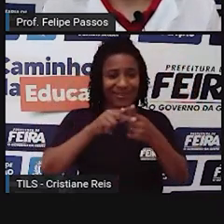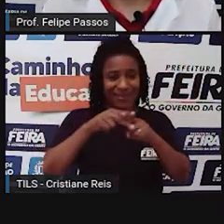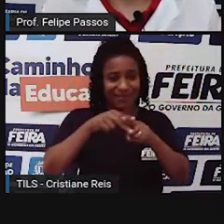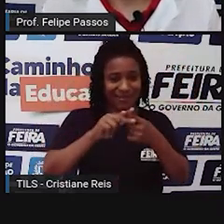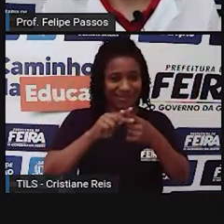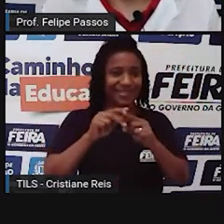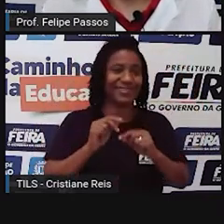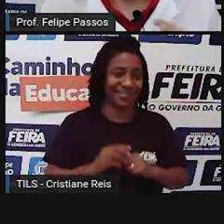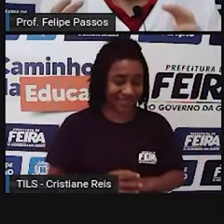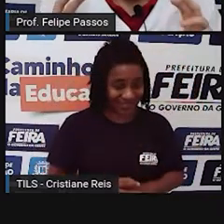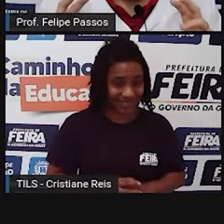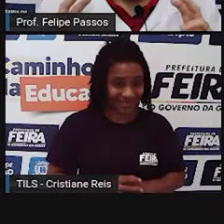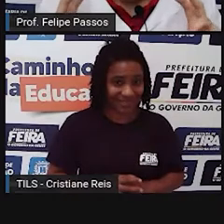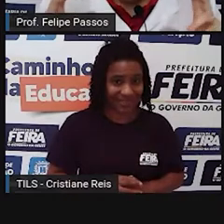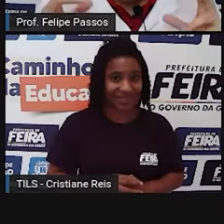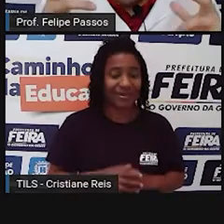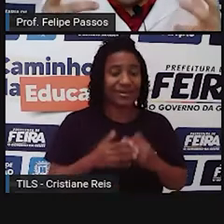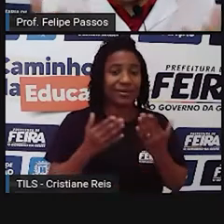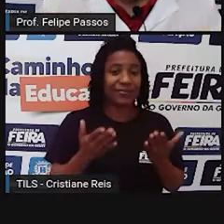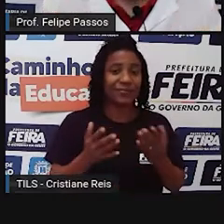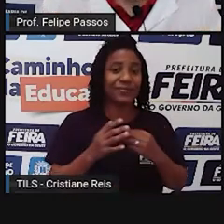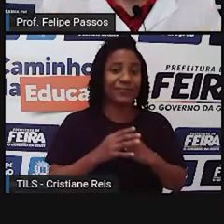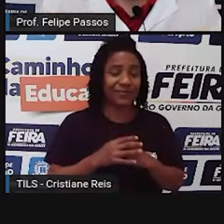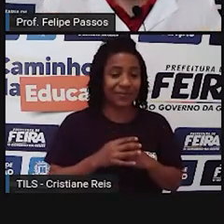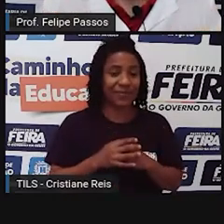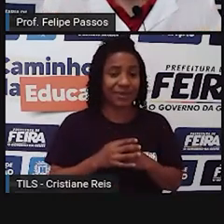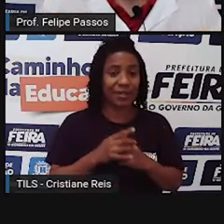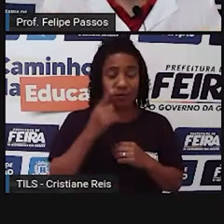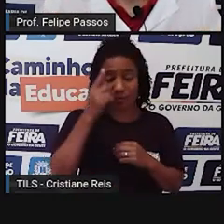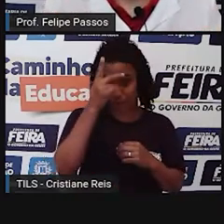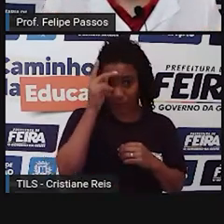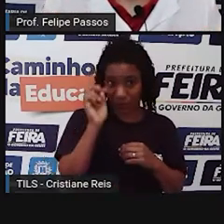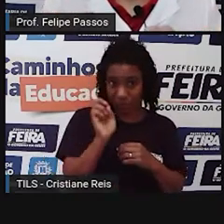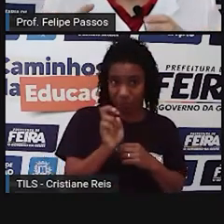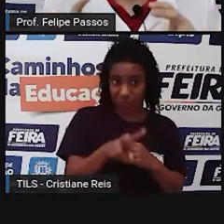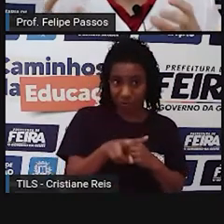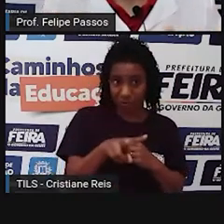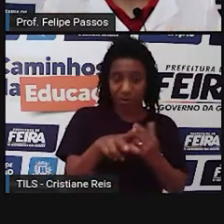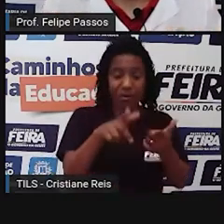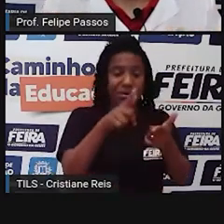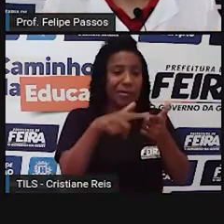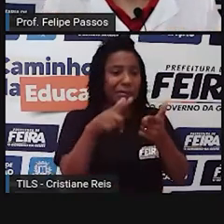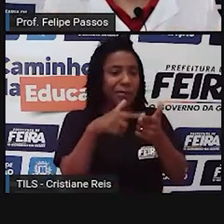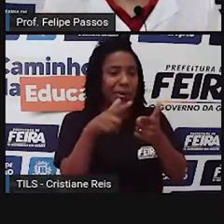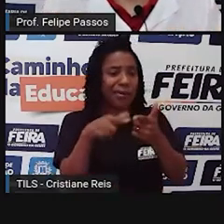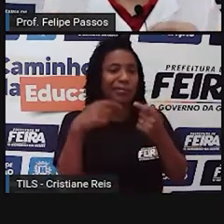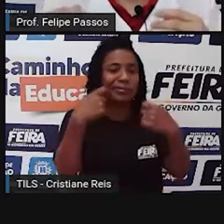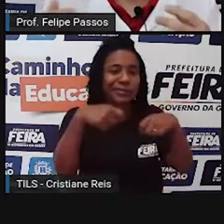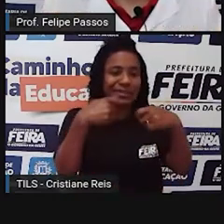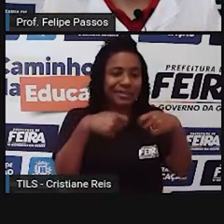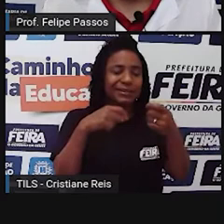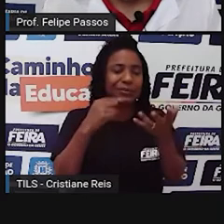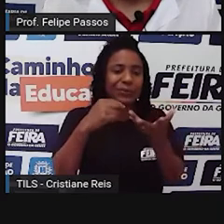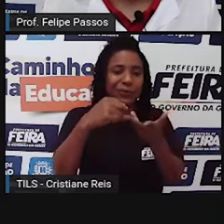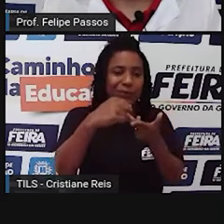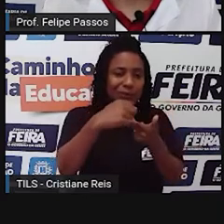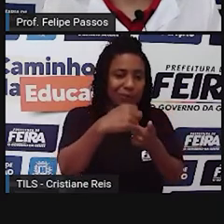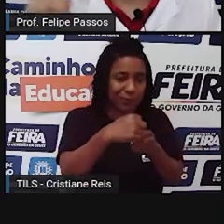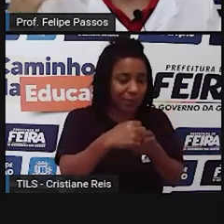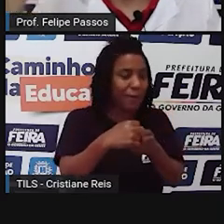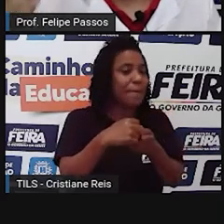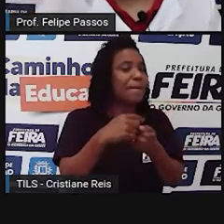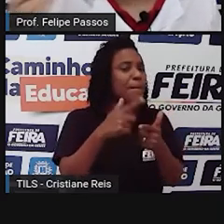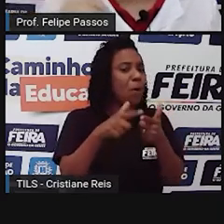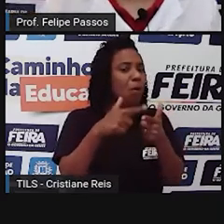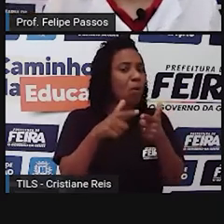tá? É algo que o ser humano, com a análise do problema, ele entendeu que havia esse problema, pensou na forma de resolver